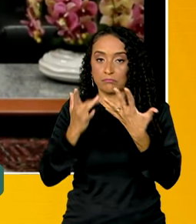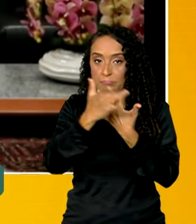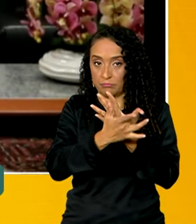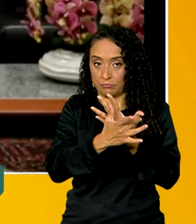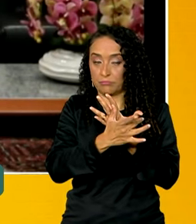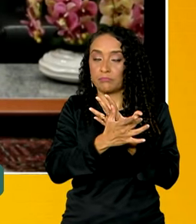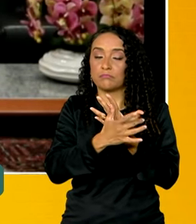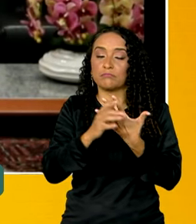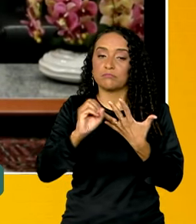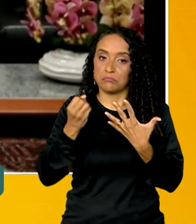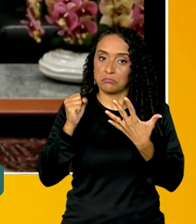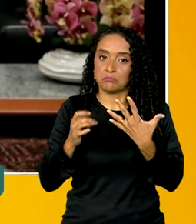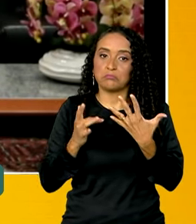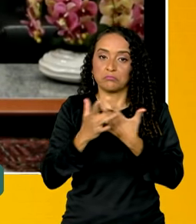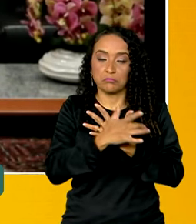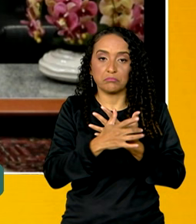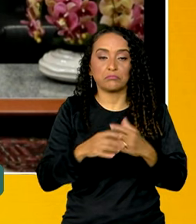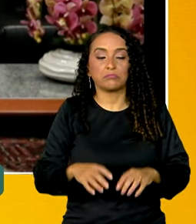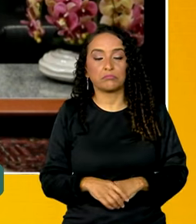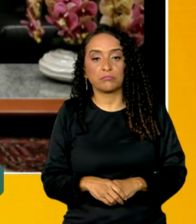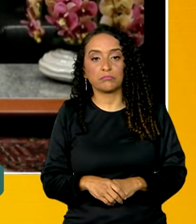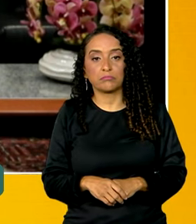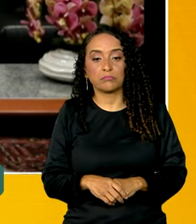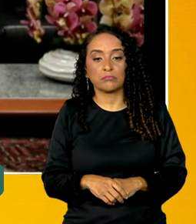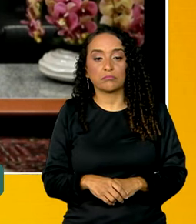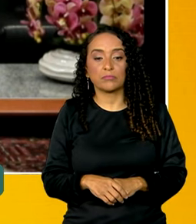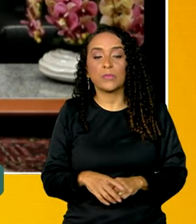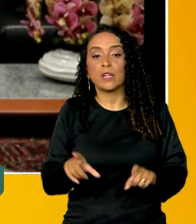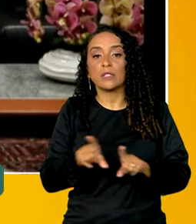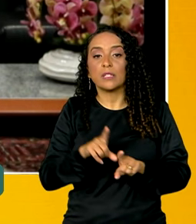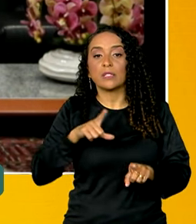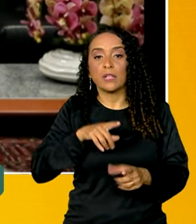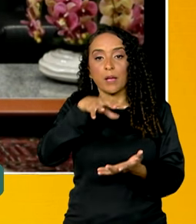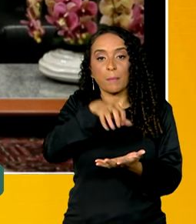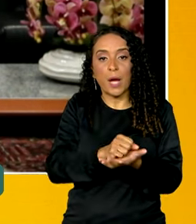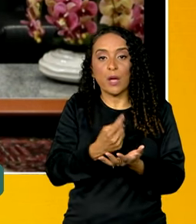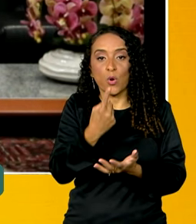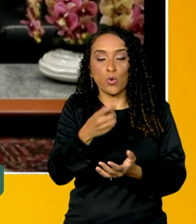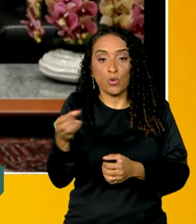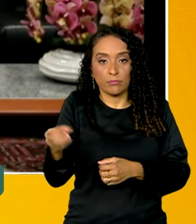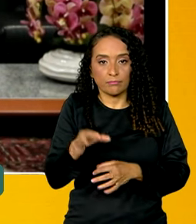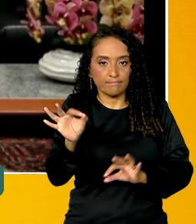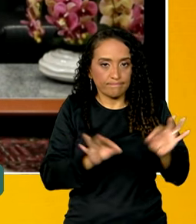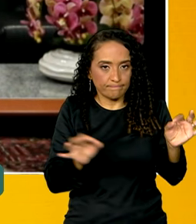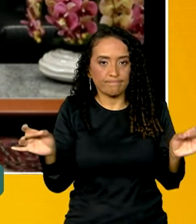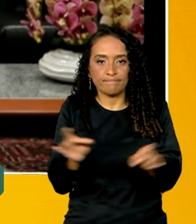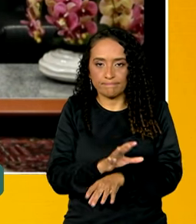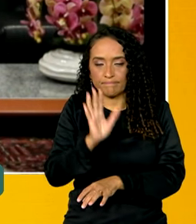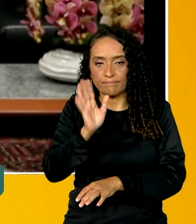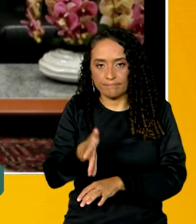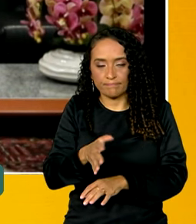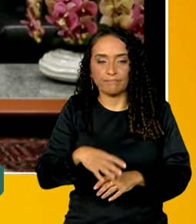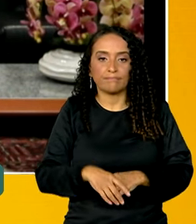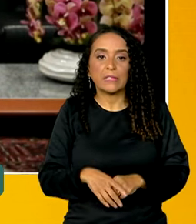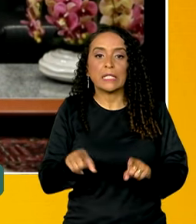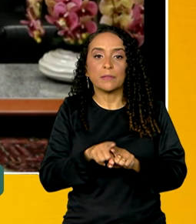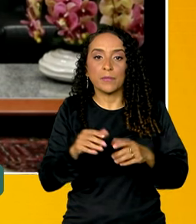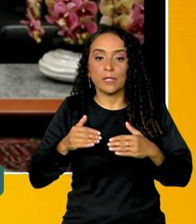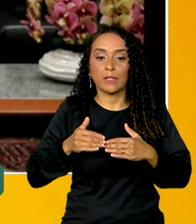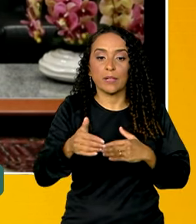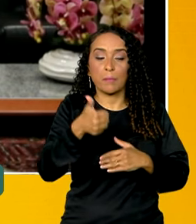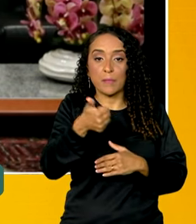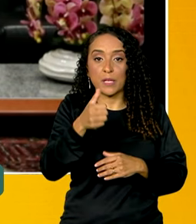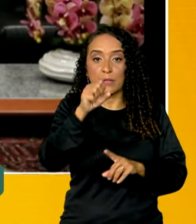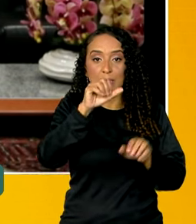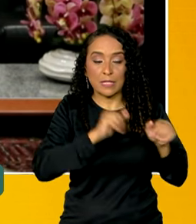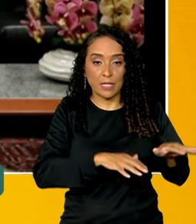uma pessoa com deficiência, ter o cadastro único atualizado, feito a inscrição no Cade Único e, a partir de 1º